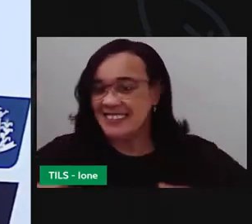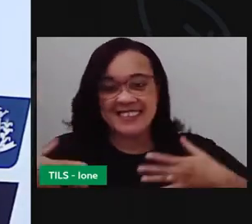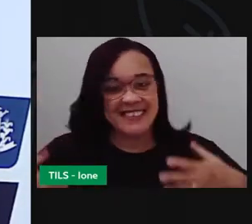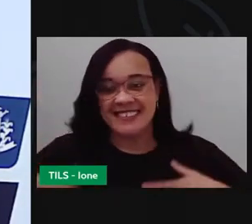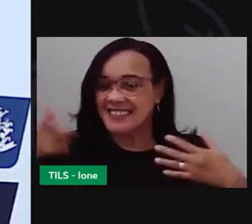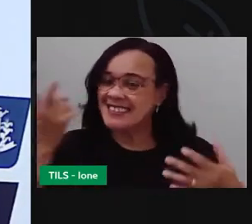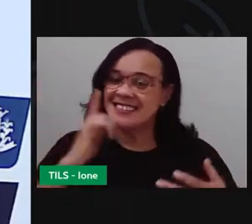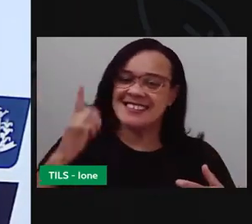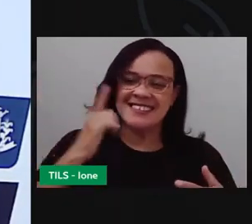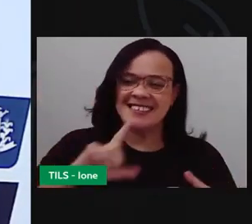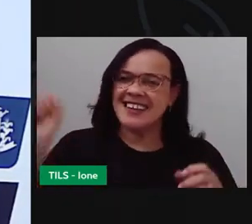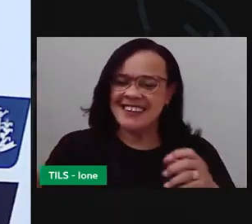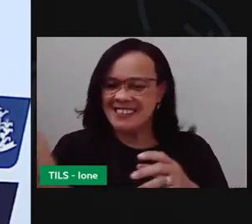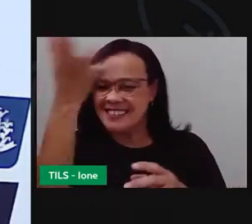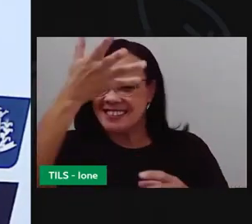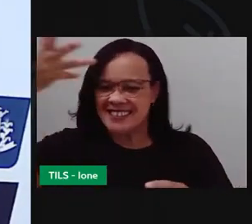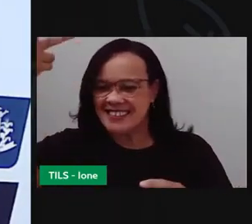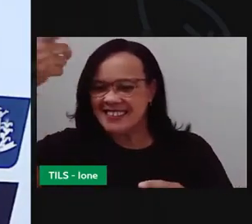cruzando o avião.